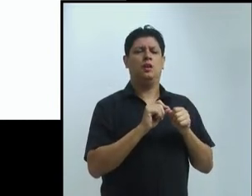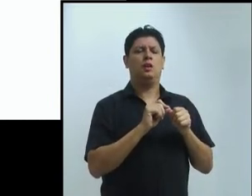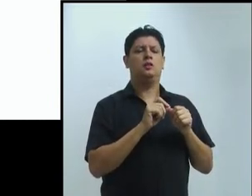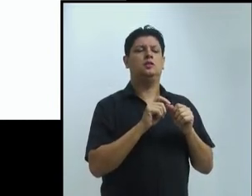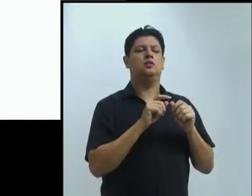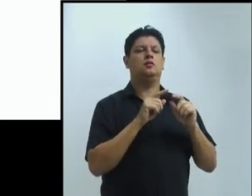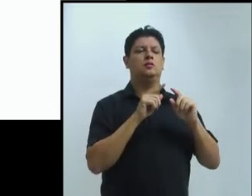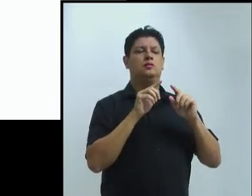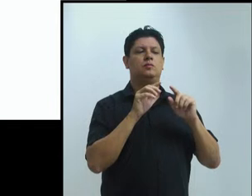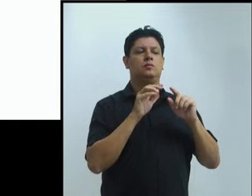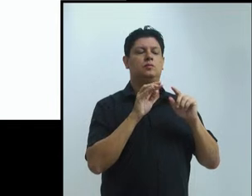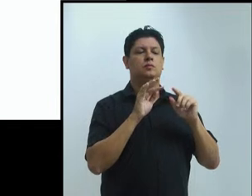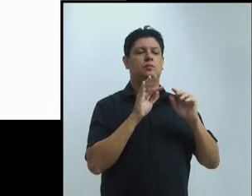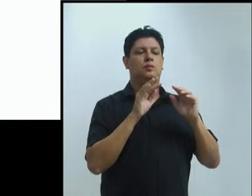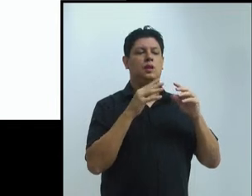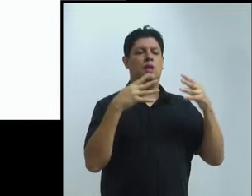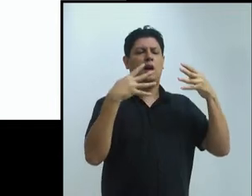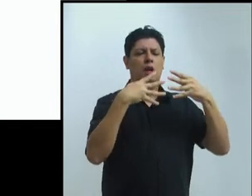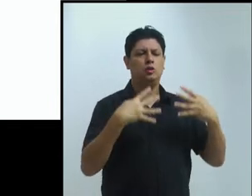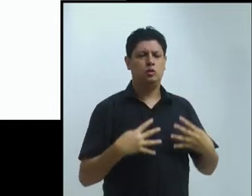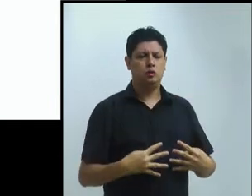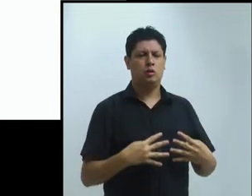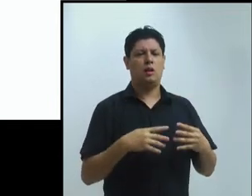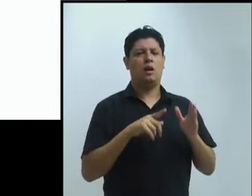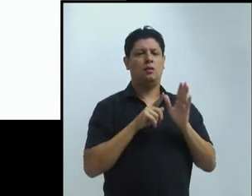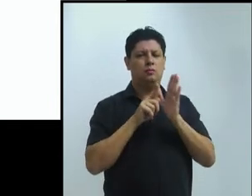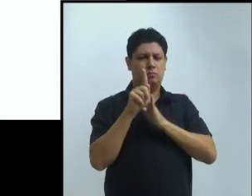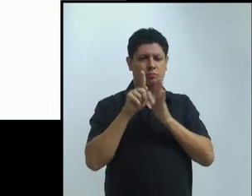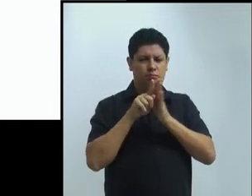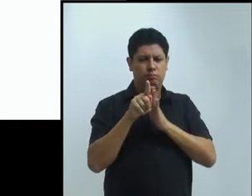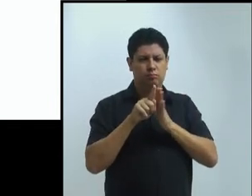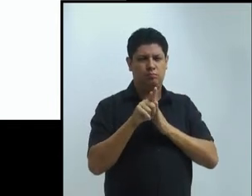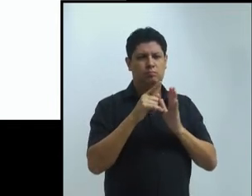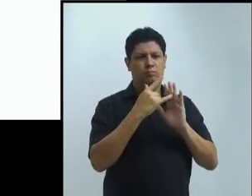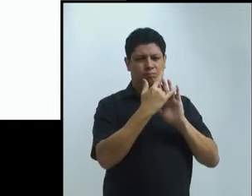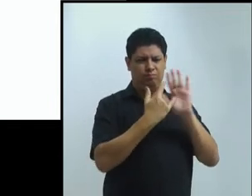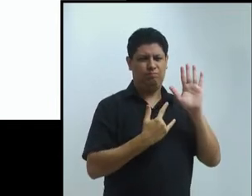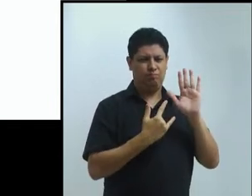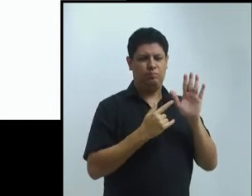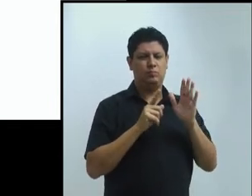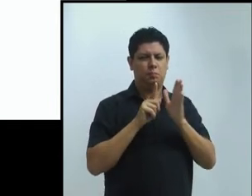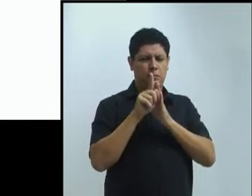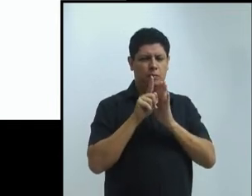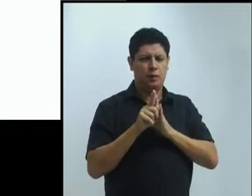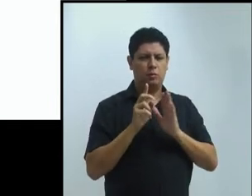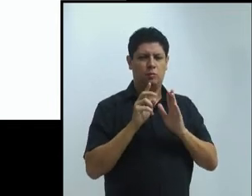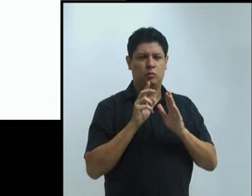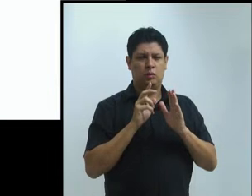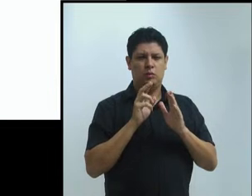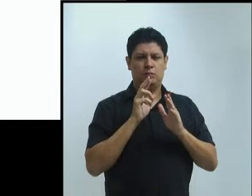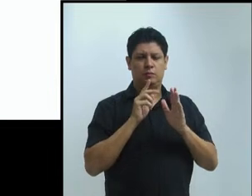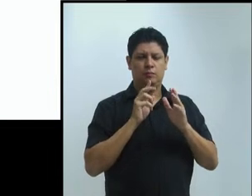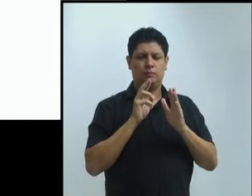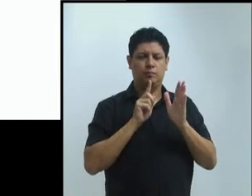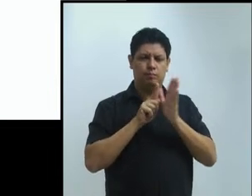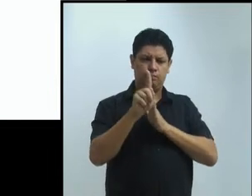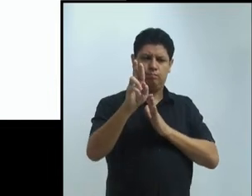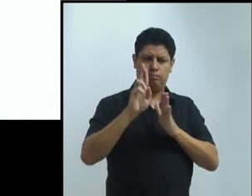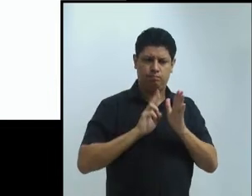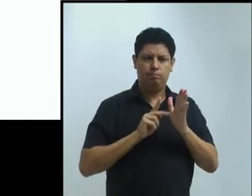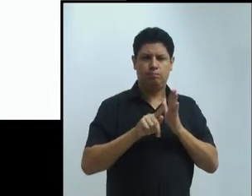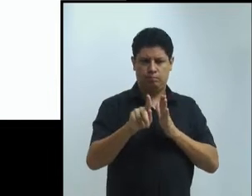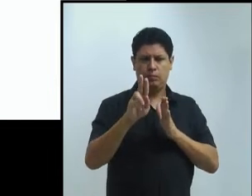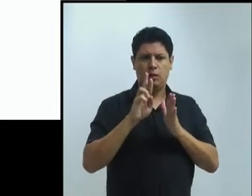percepções que chamam a atenção. Todo mundo, quase, na